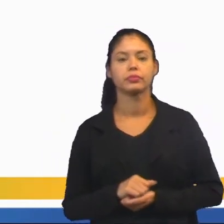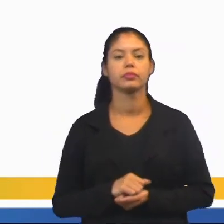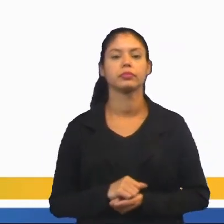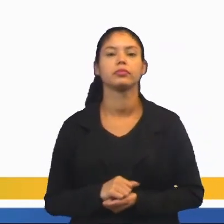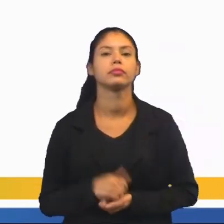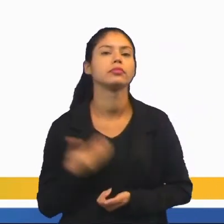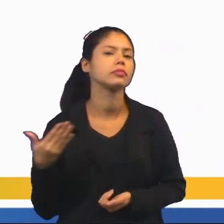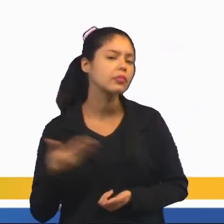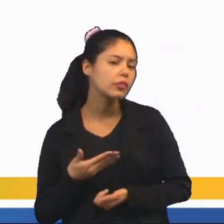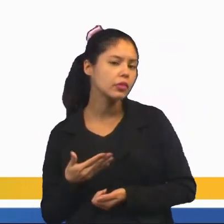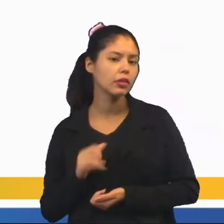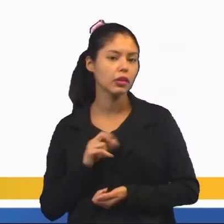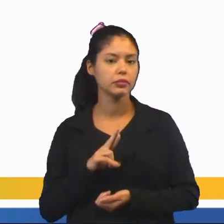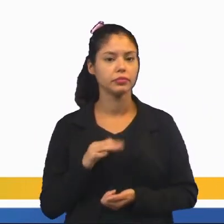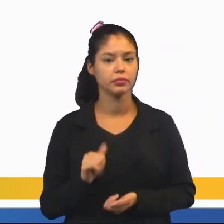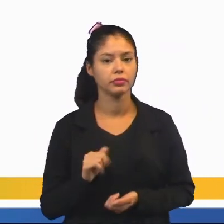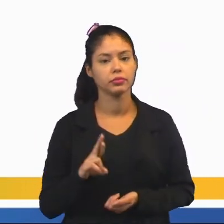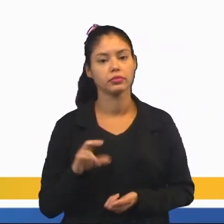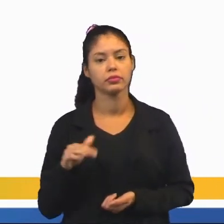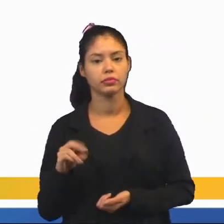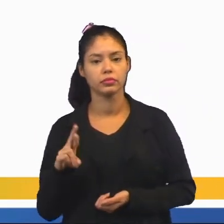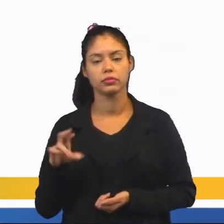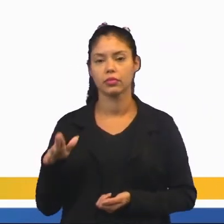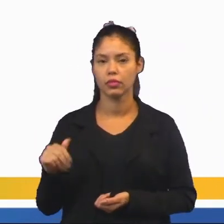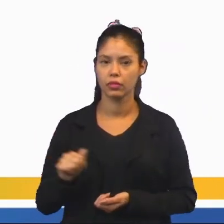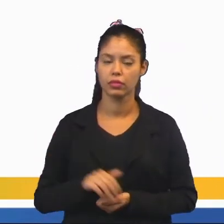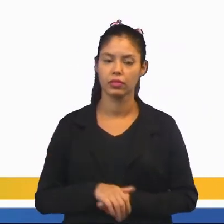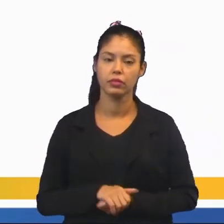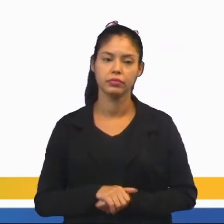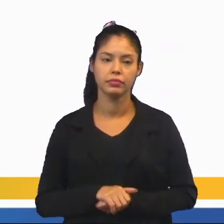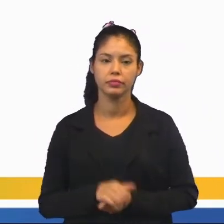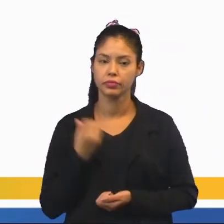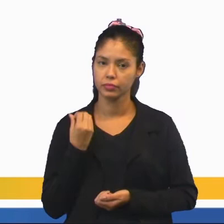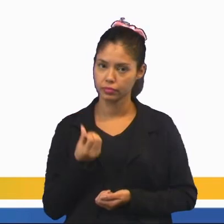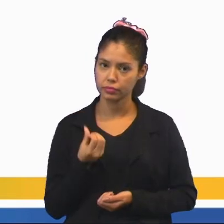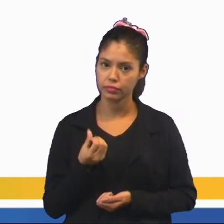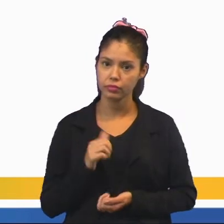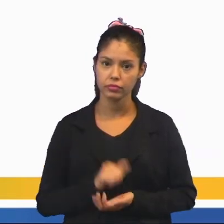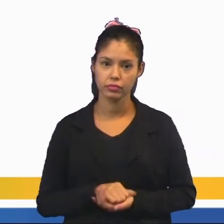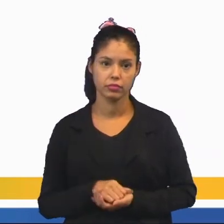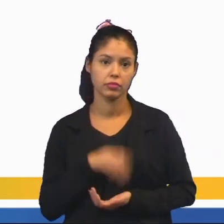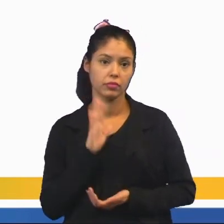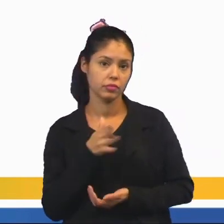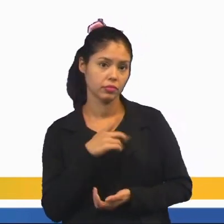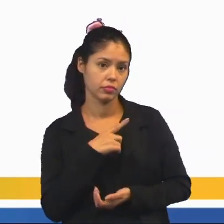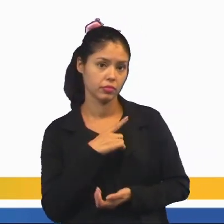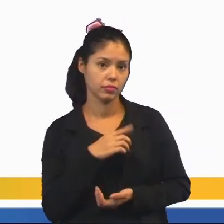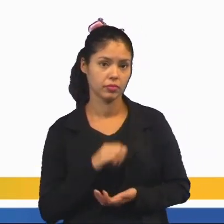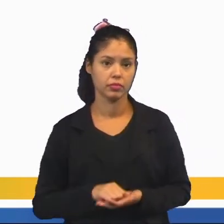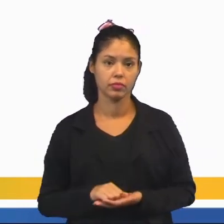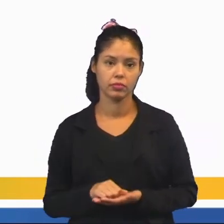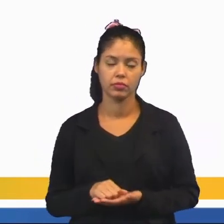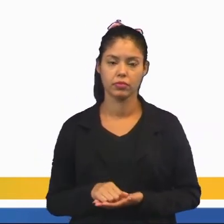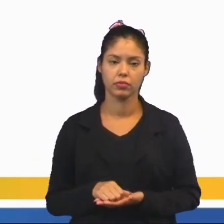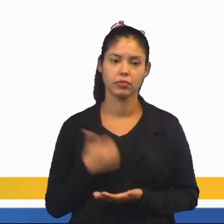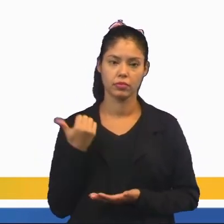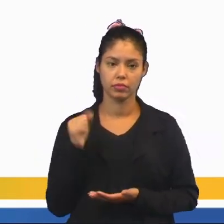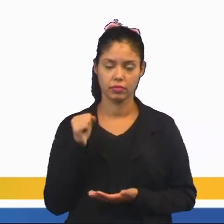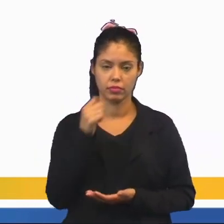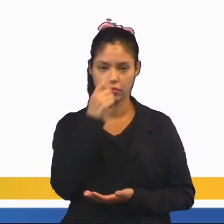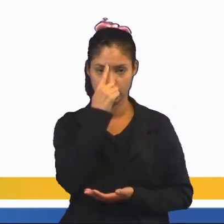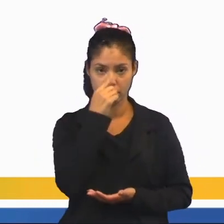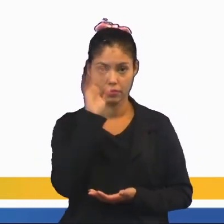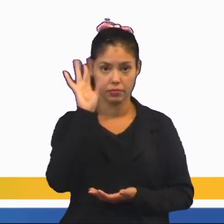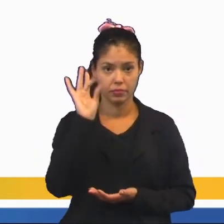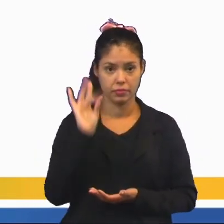E agora, coroa, mais cara, mais coroa. 6 vezes 3, nós já temos aí quantas vezes? 18.